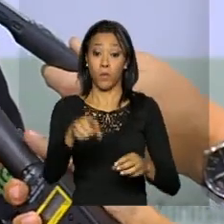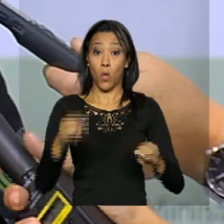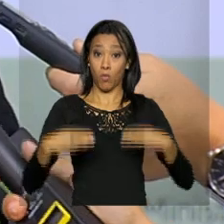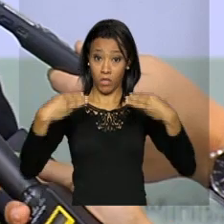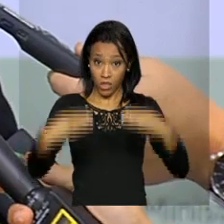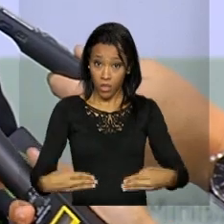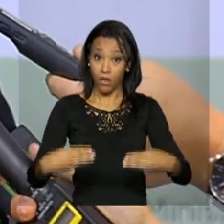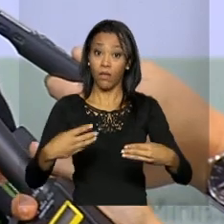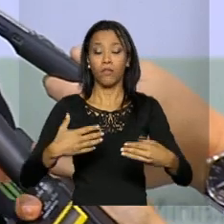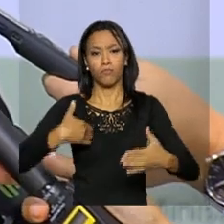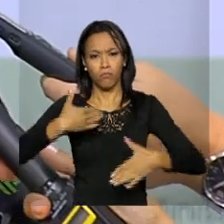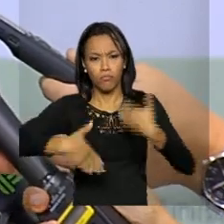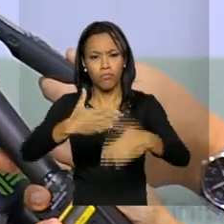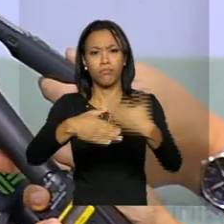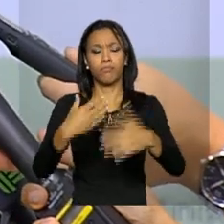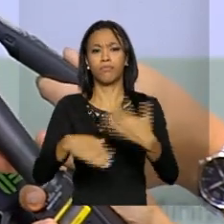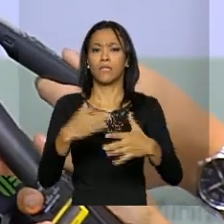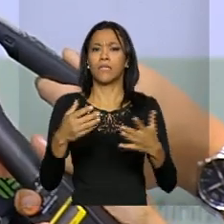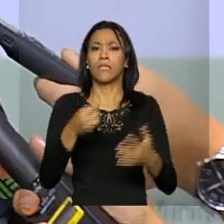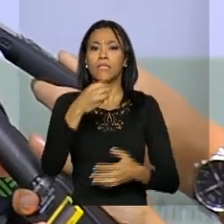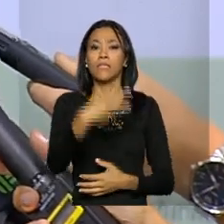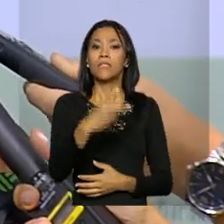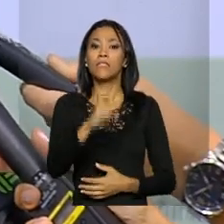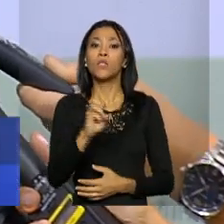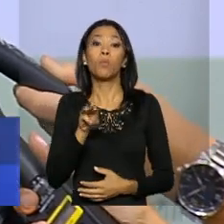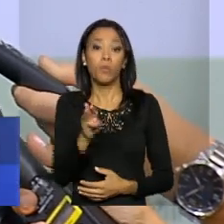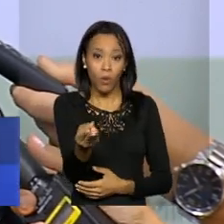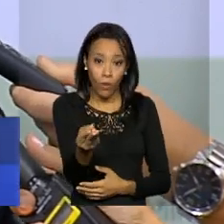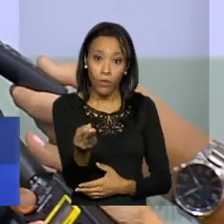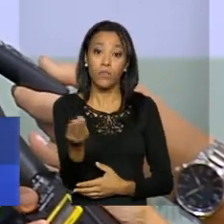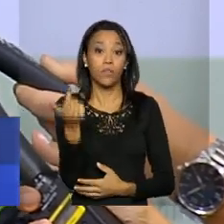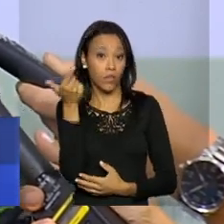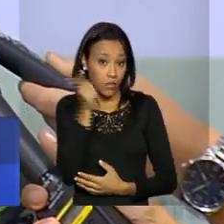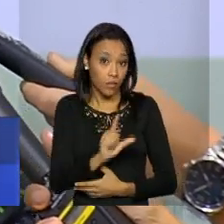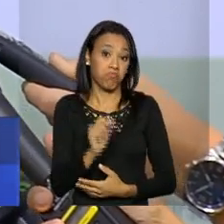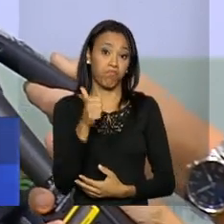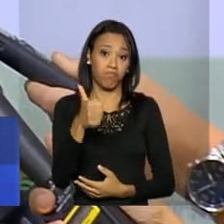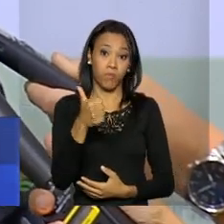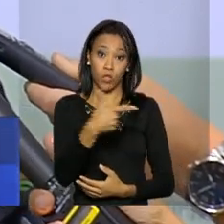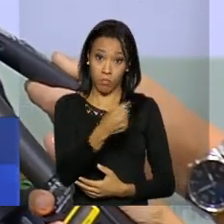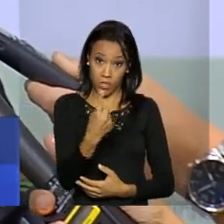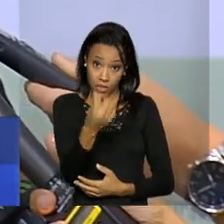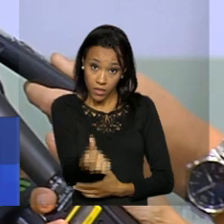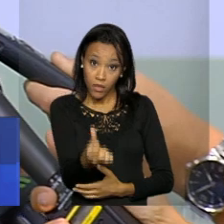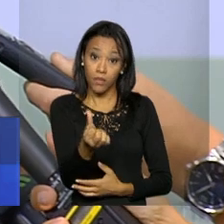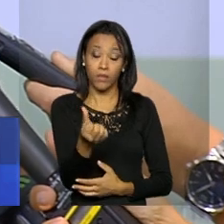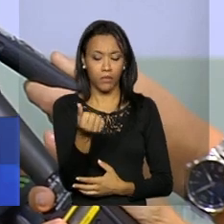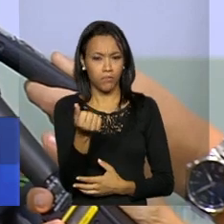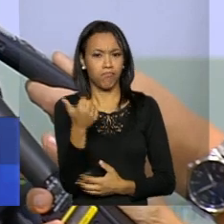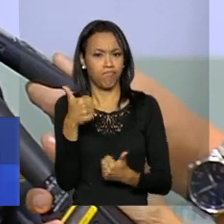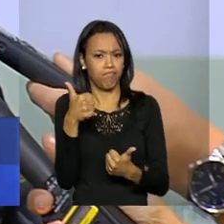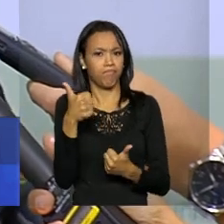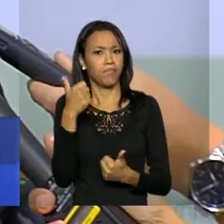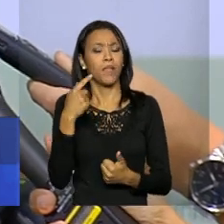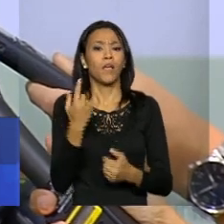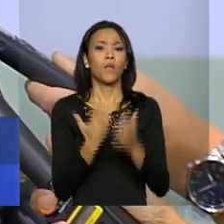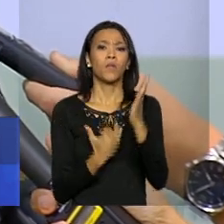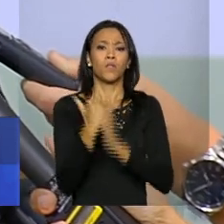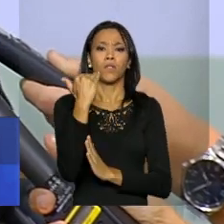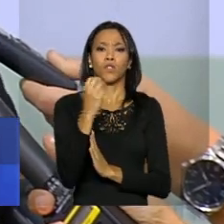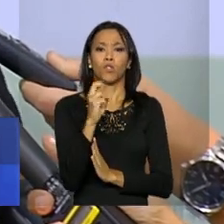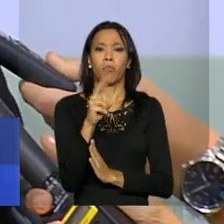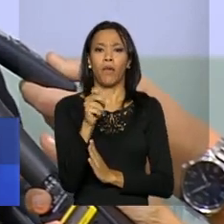um superávit de 35 bilhões para 2016. Começamos com a trajetória incompatível com a expectativa, com um superávit de